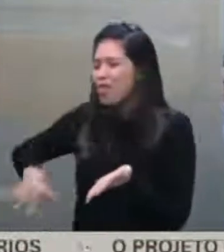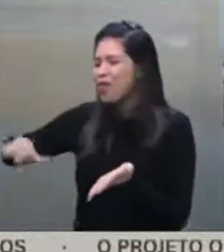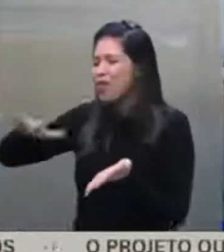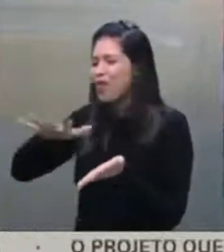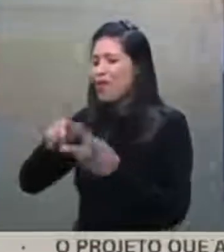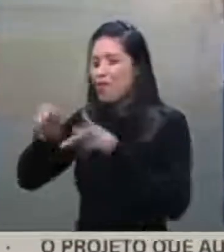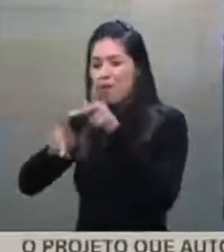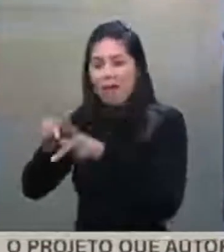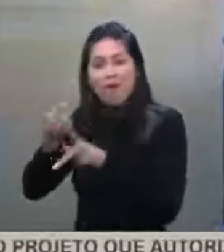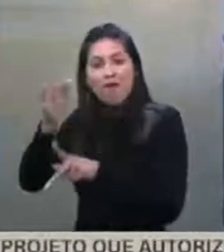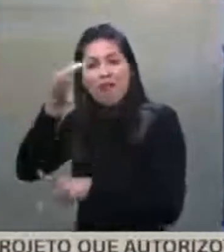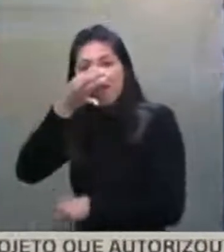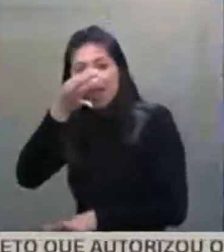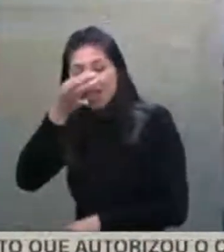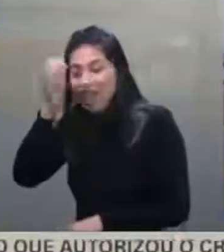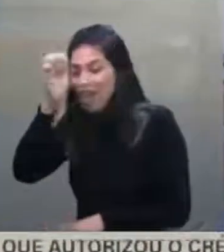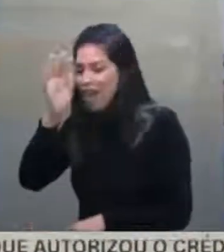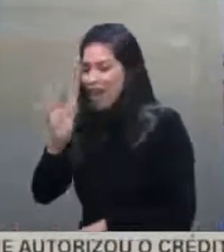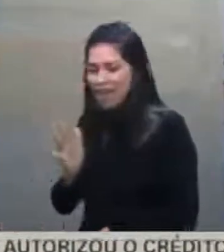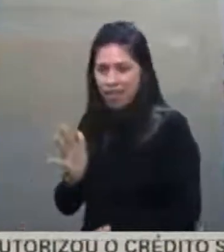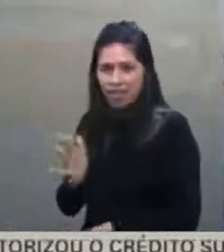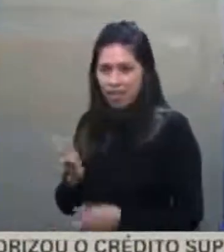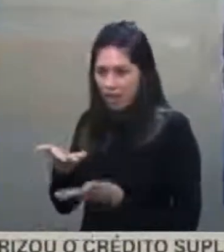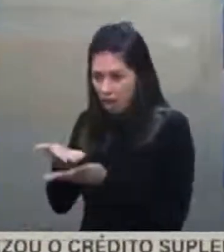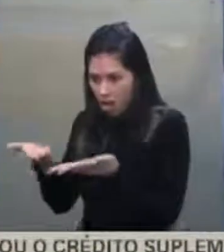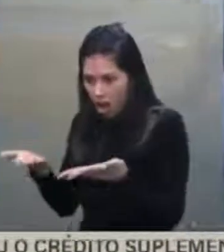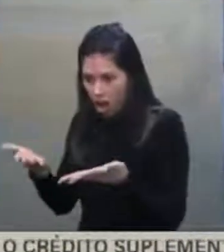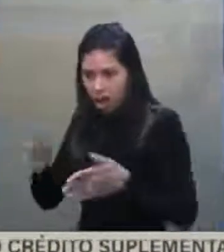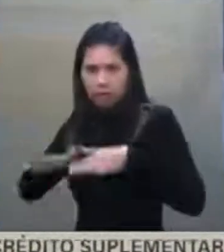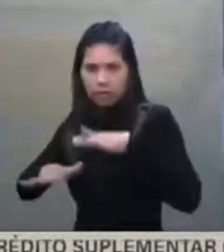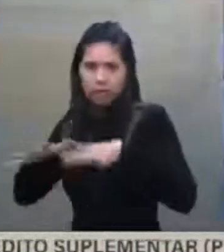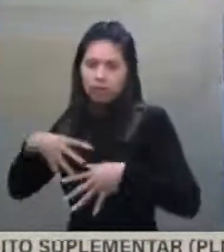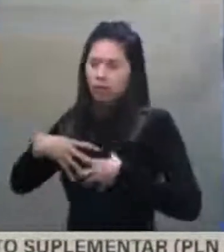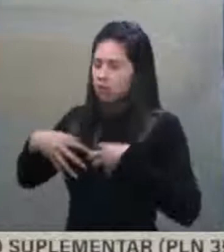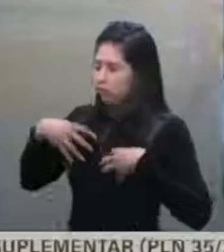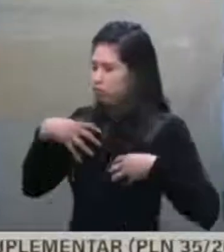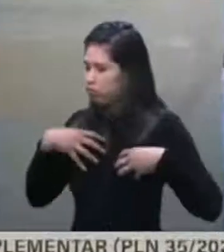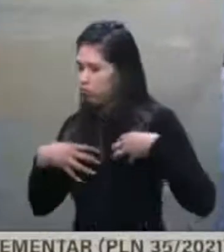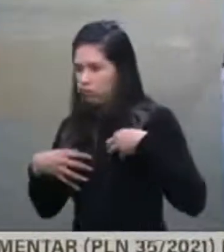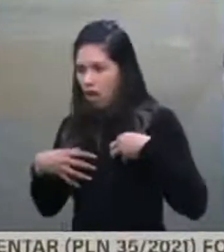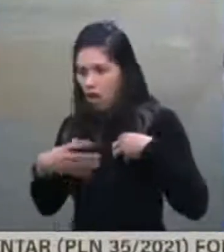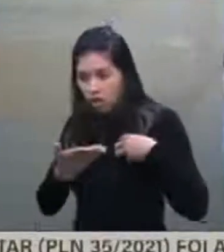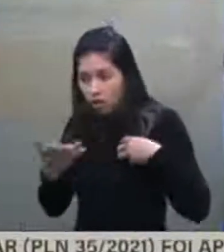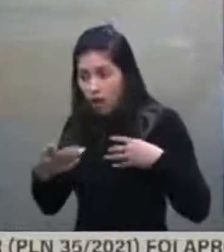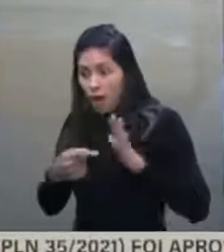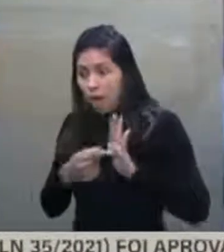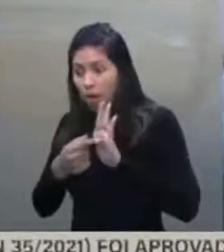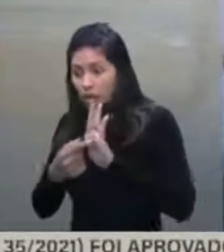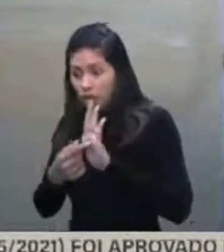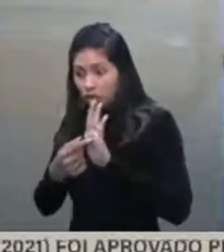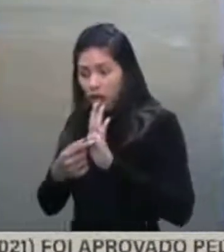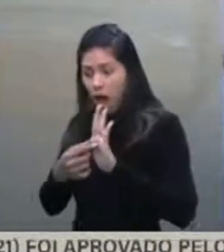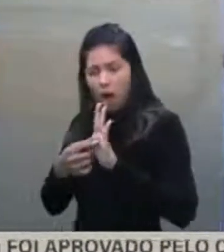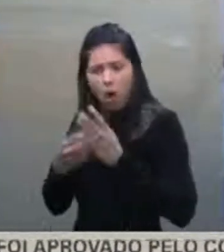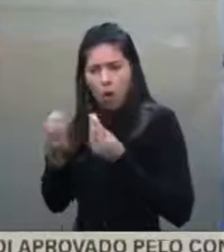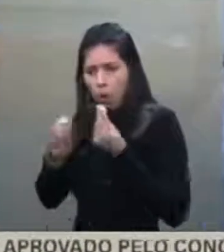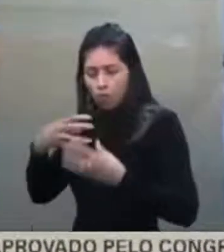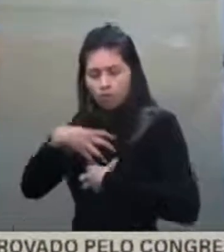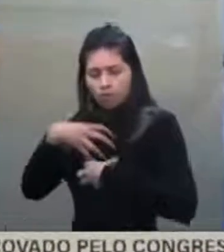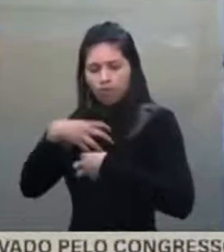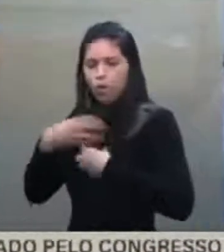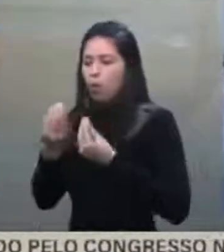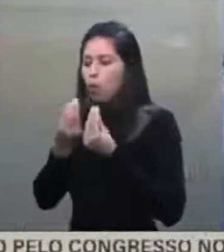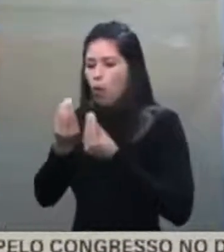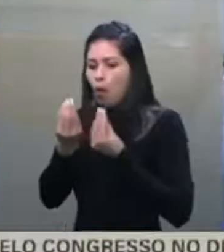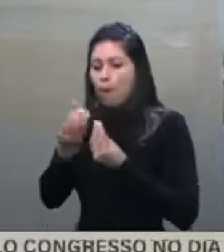do Brasil, que, porventura, possam ter se sentido incomodados. O vai demonstrar com um gesto na prática, marcando para terça-feira,